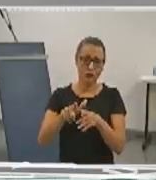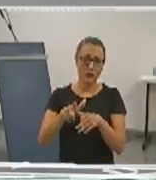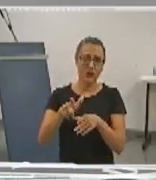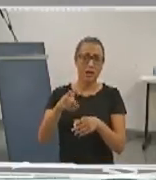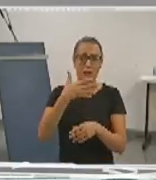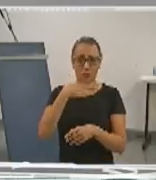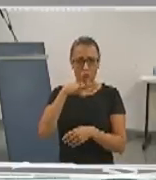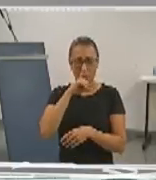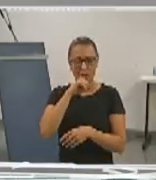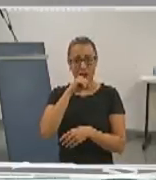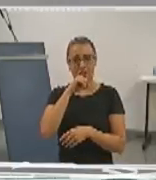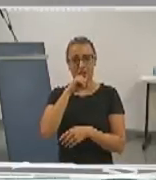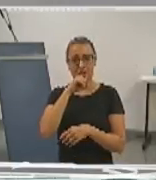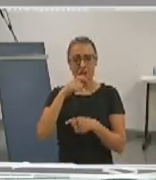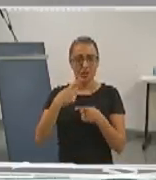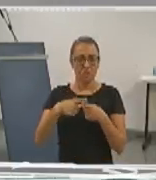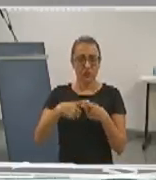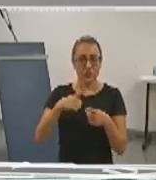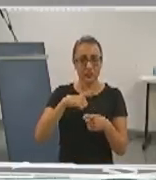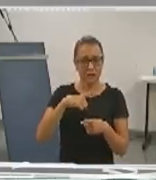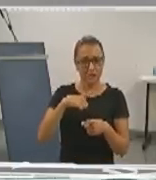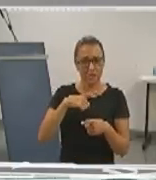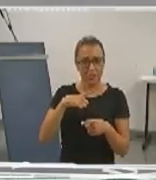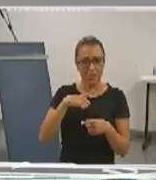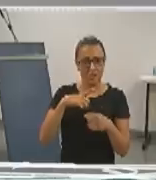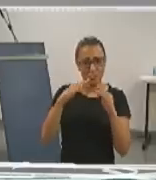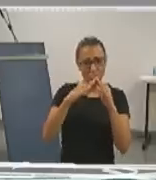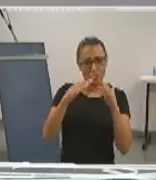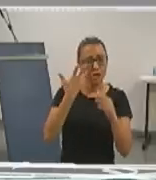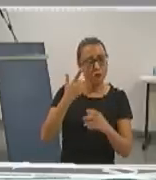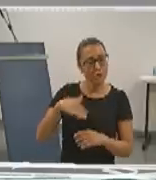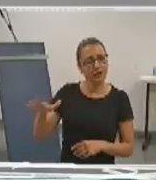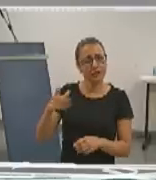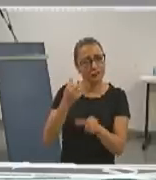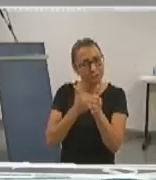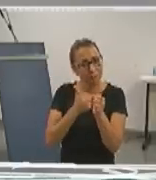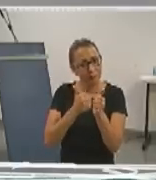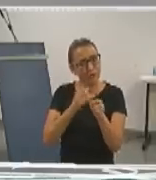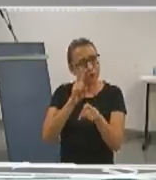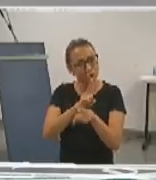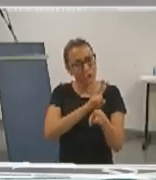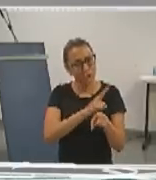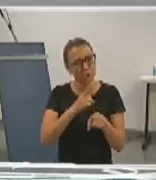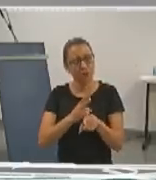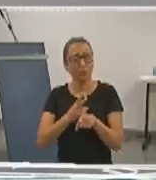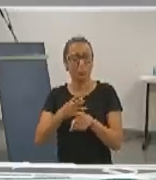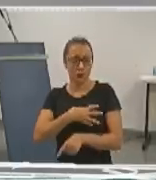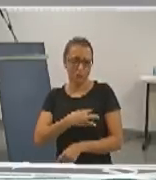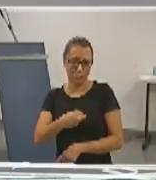pais também. Você ter uma creche perto daqui que você possa atender seu filho é fundamental.